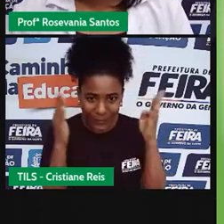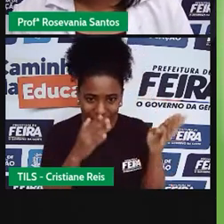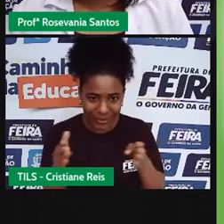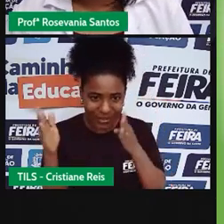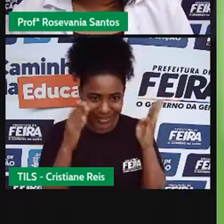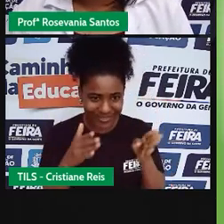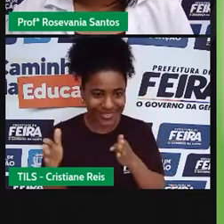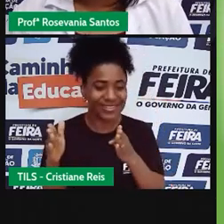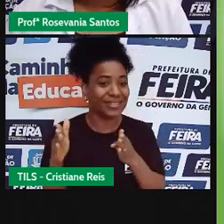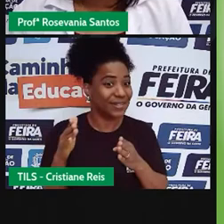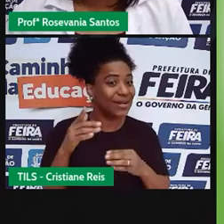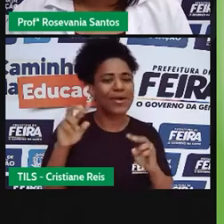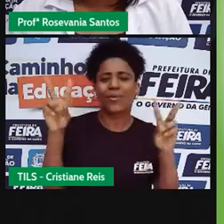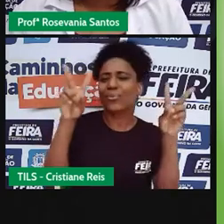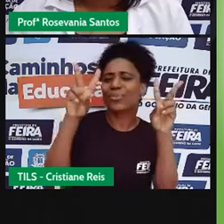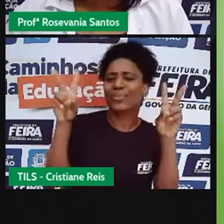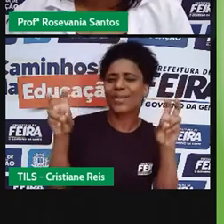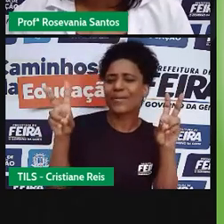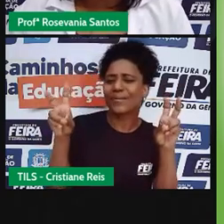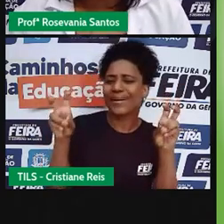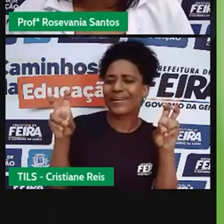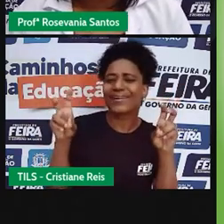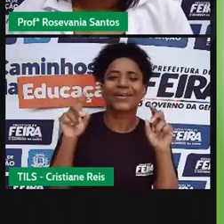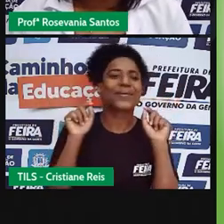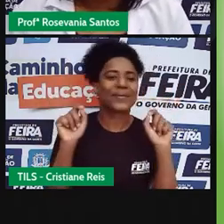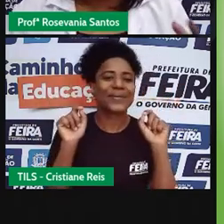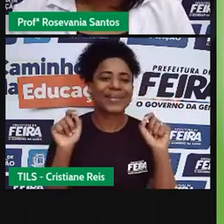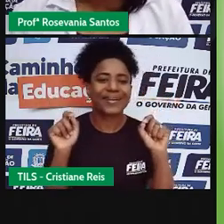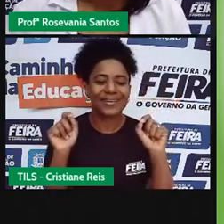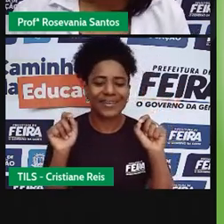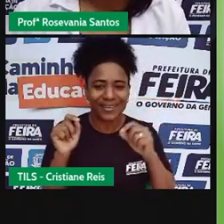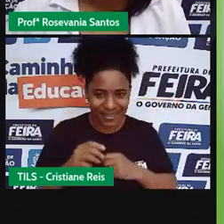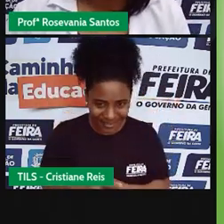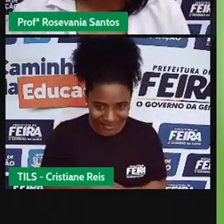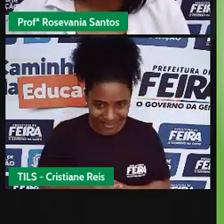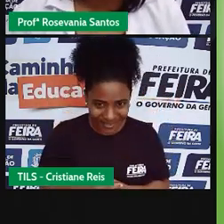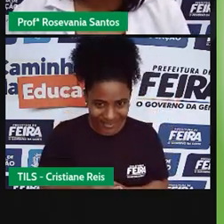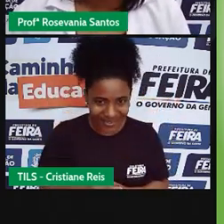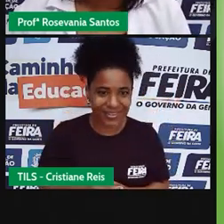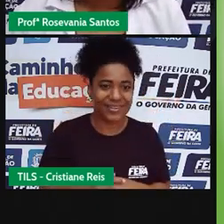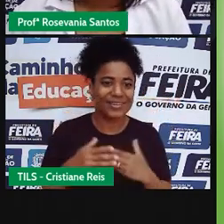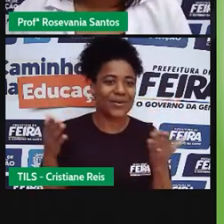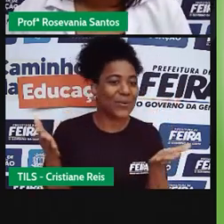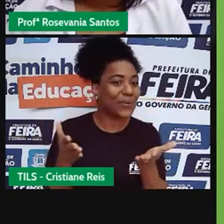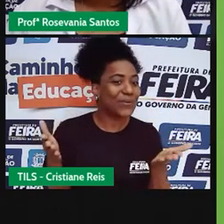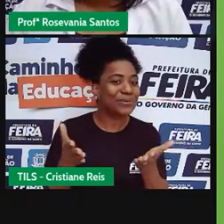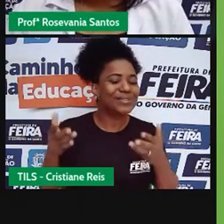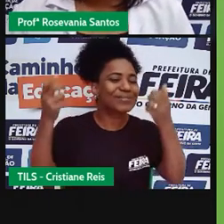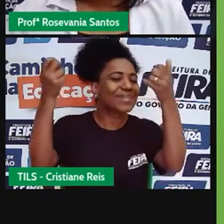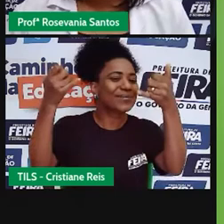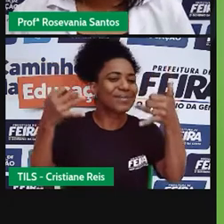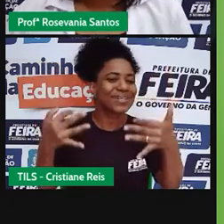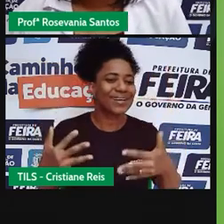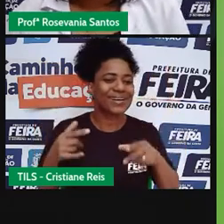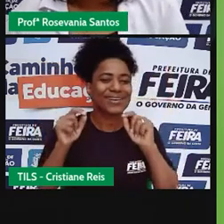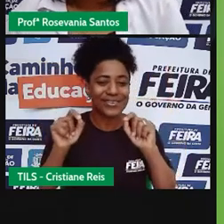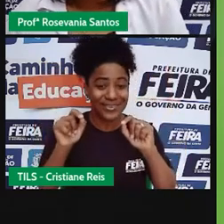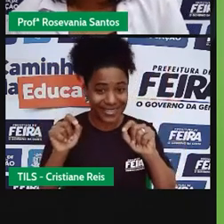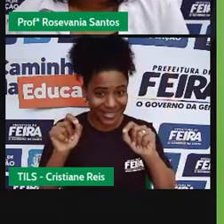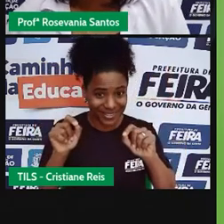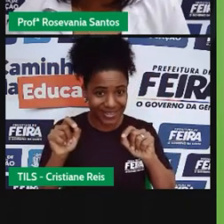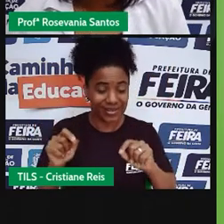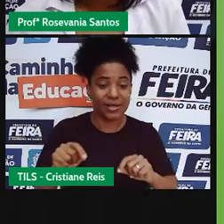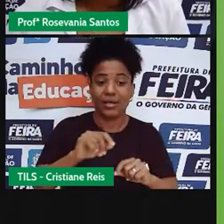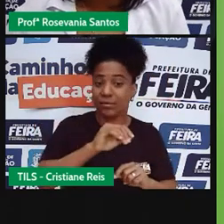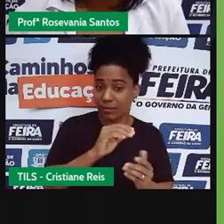Mas, bora lá. Qual o tema da aula de hoje? O será que nós vamos falar? Será que está reservado para a gente hoje? Então, nós vamos falar